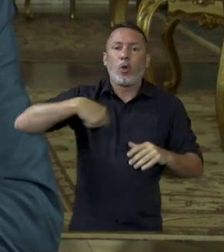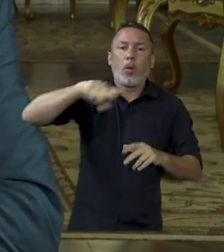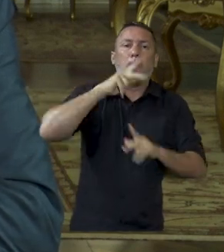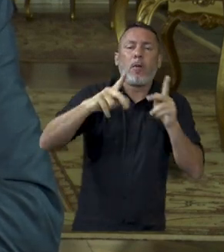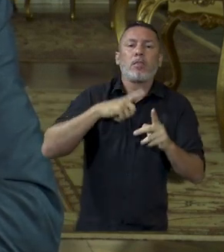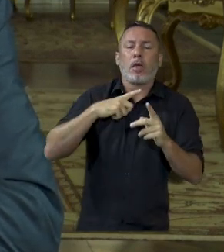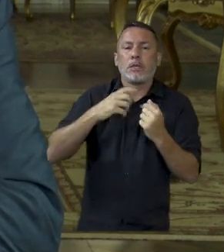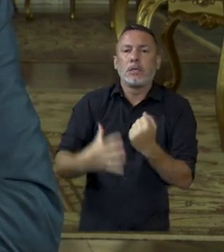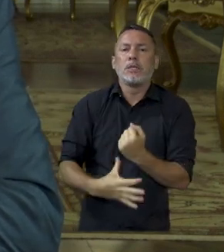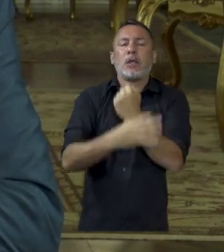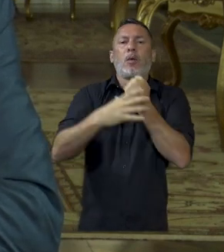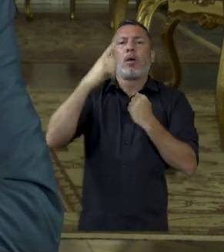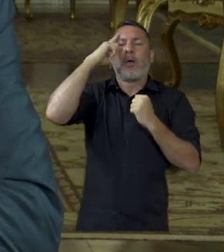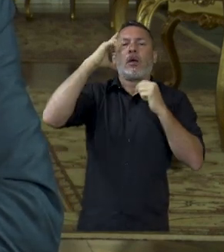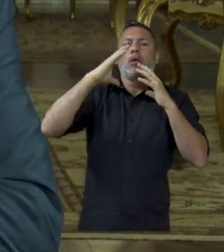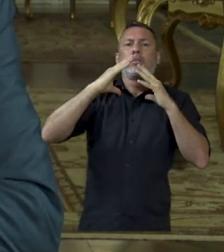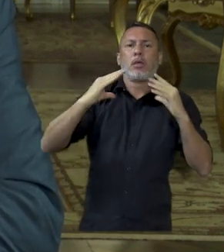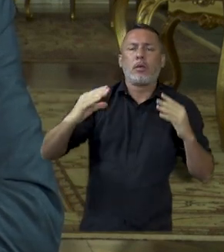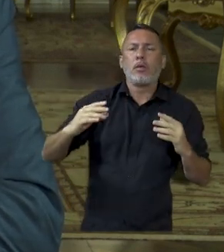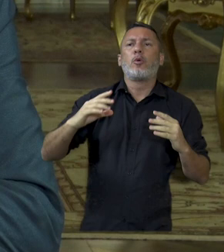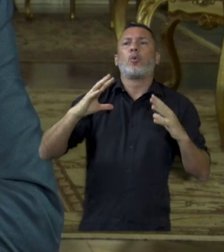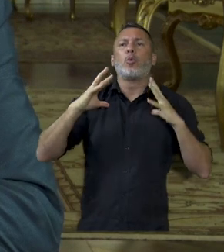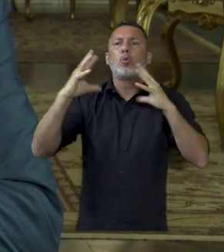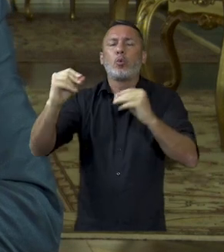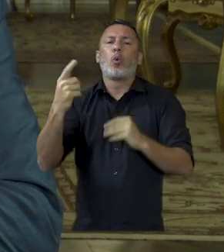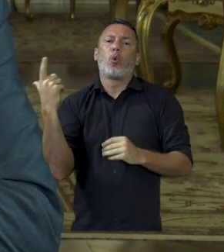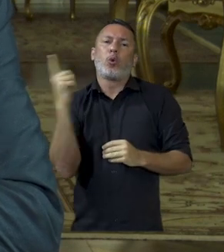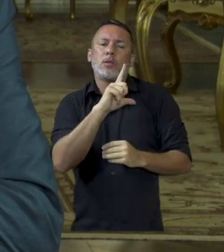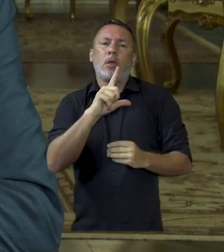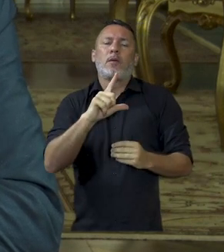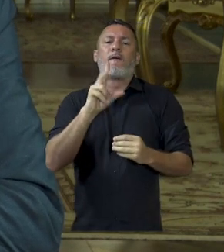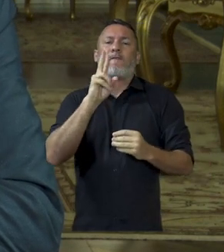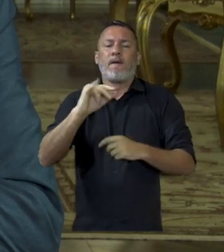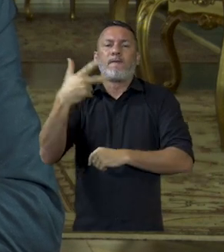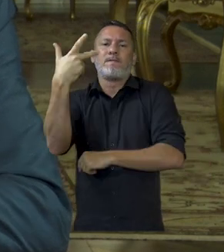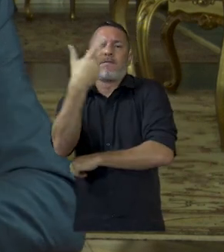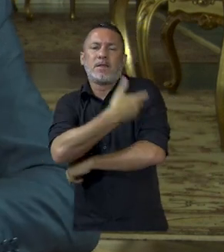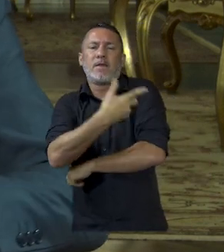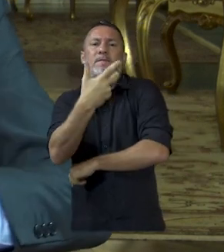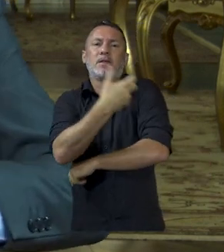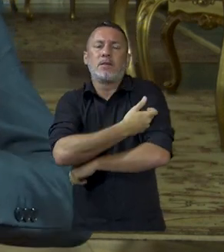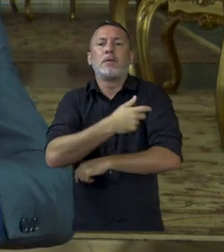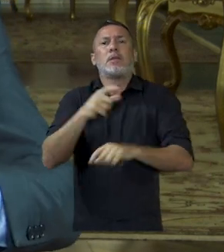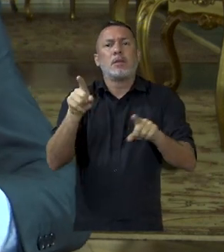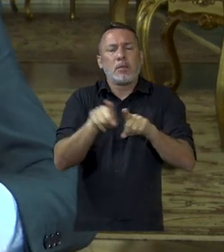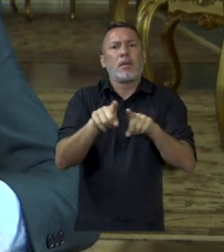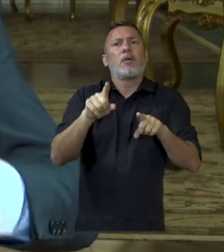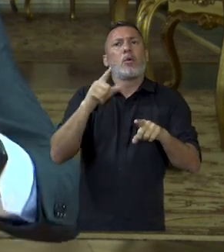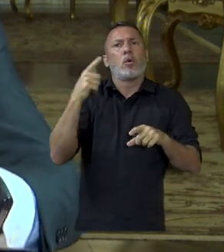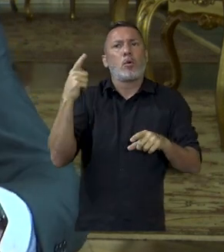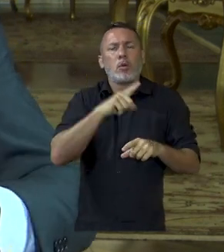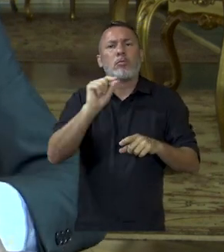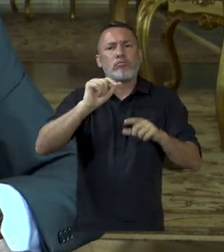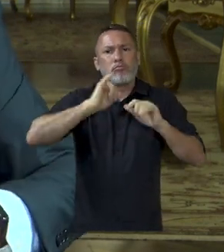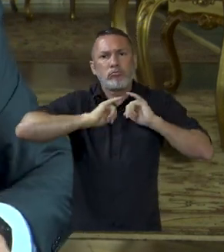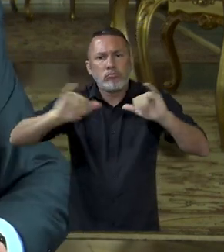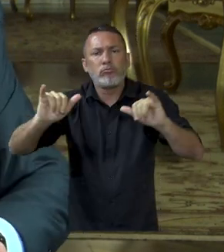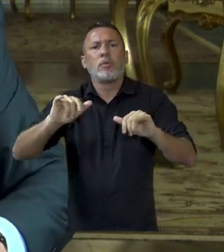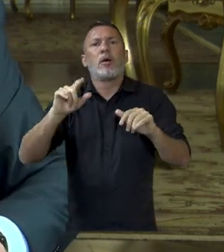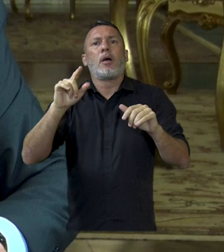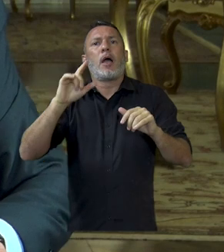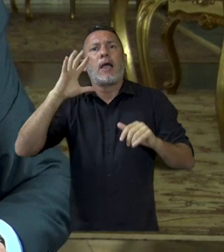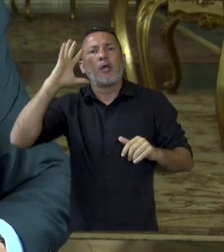possam ter segurança de quando terão a vacina e isso possa anunciar também